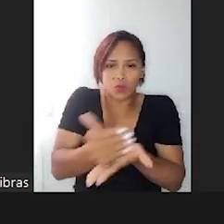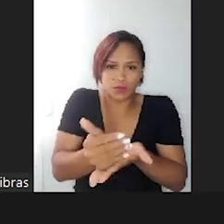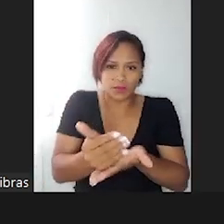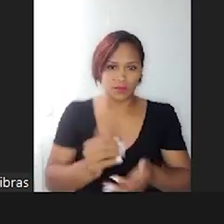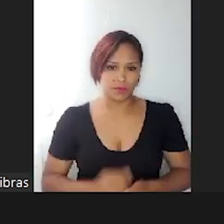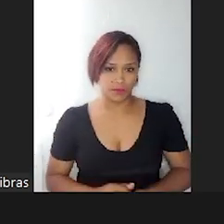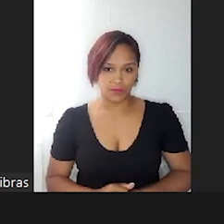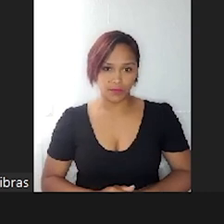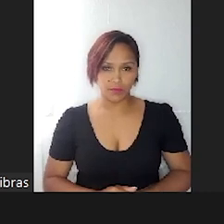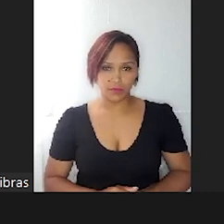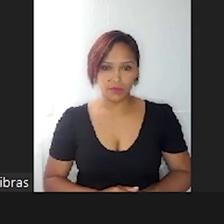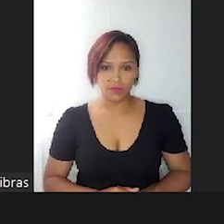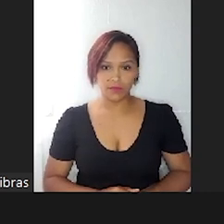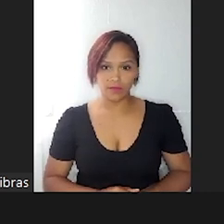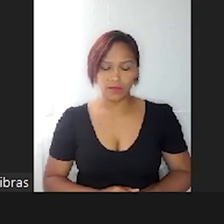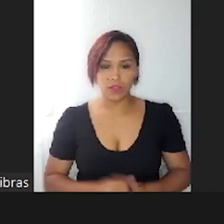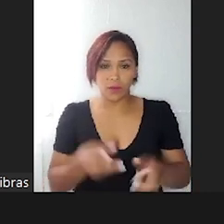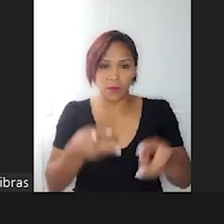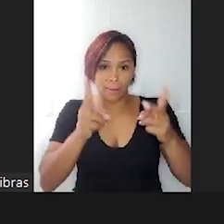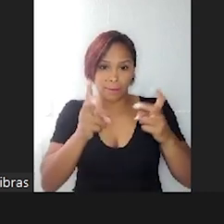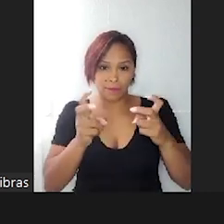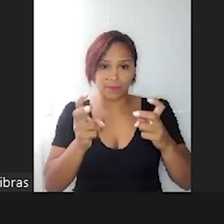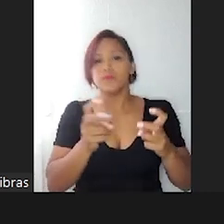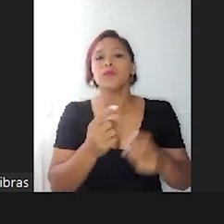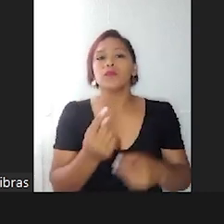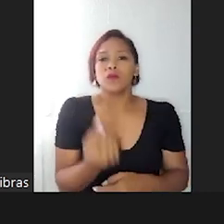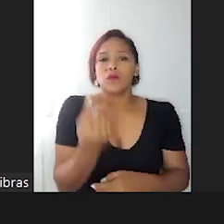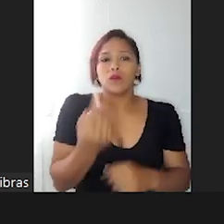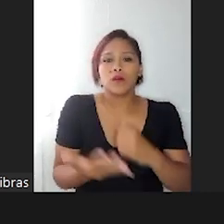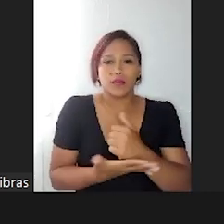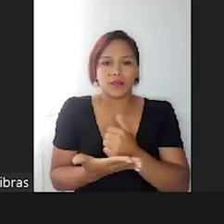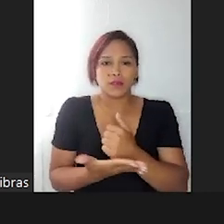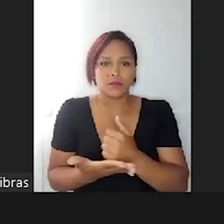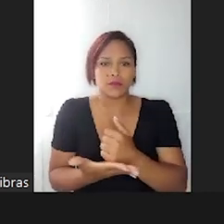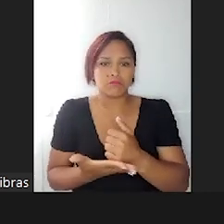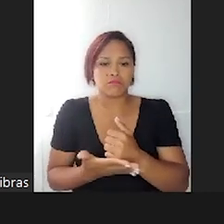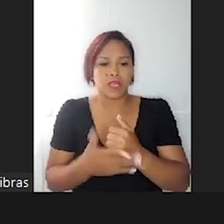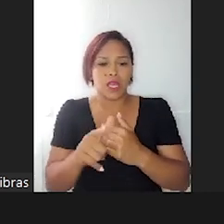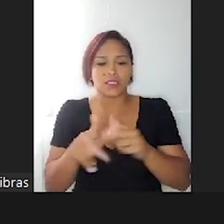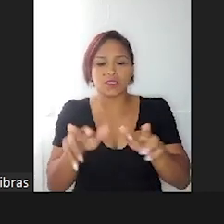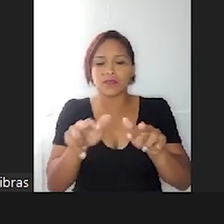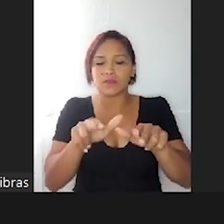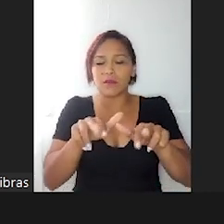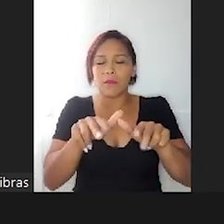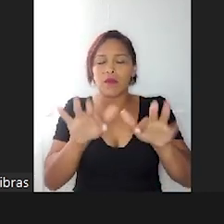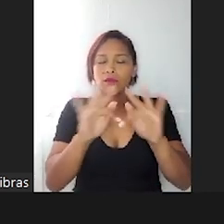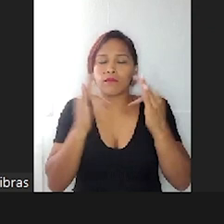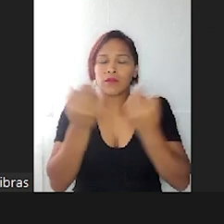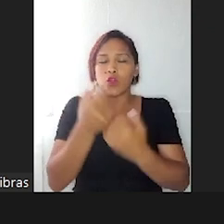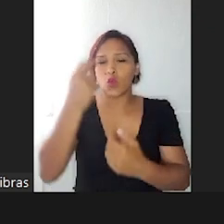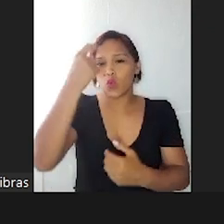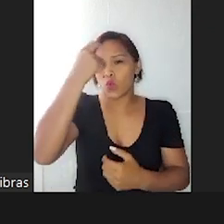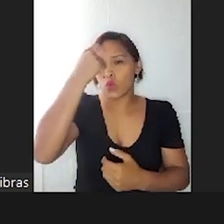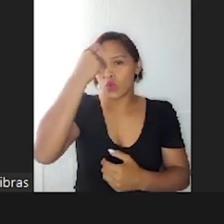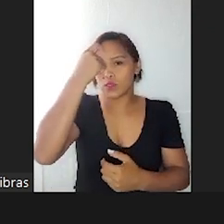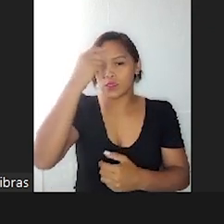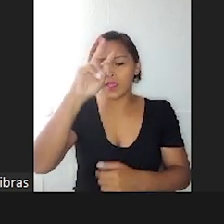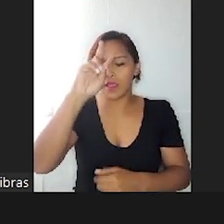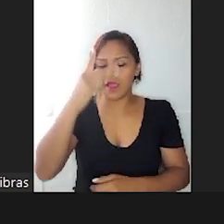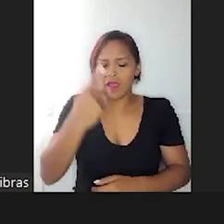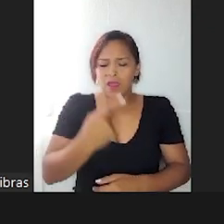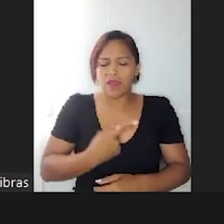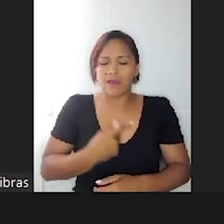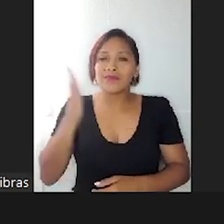Olha só, uma das bases da parentalidade consciente é esse autoconhecimento e esse autocuidado